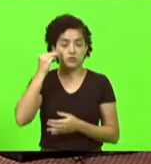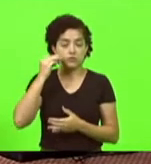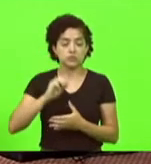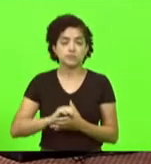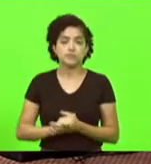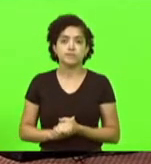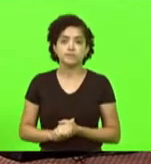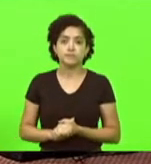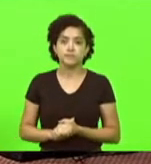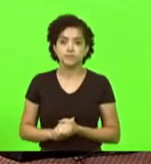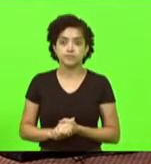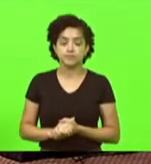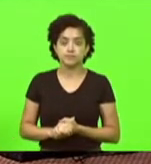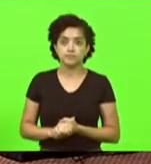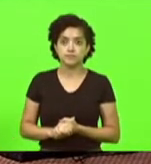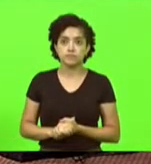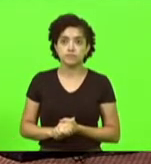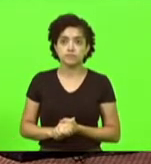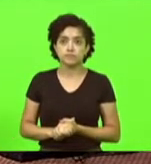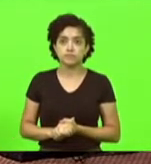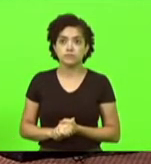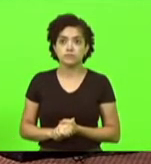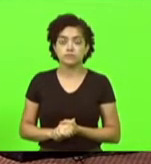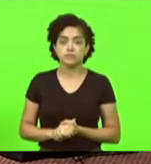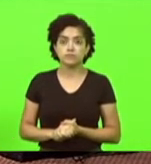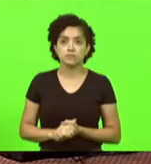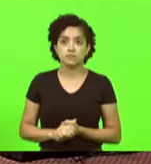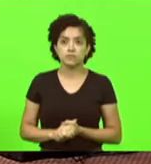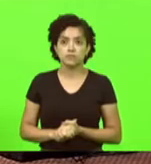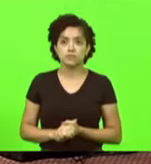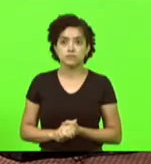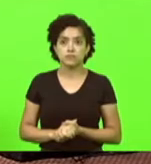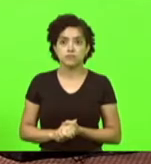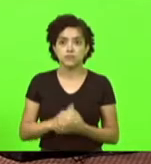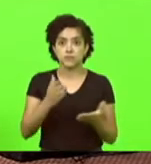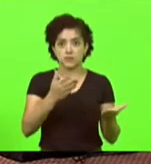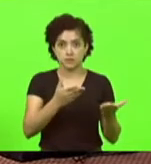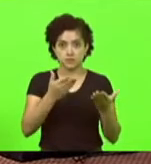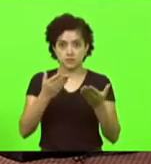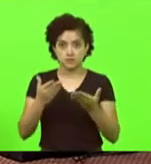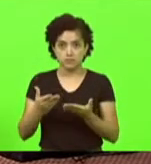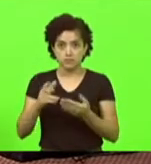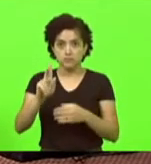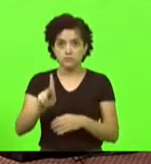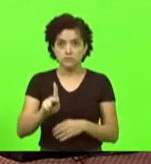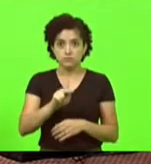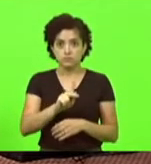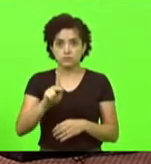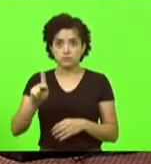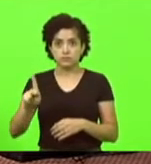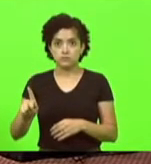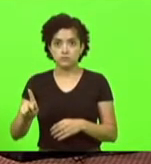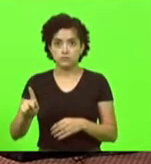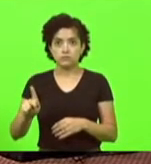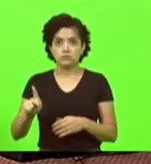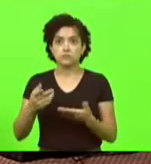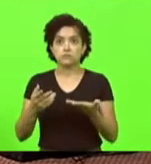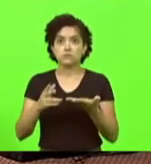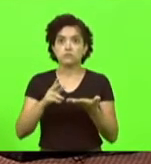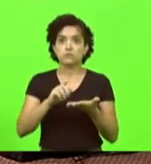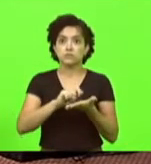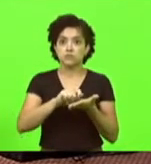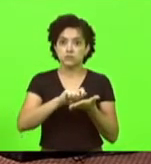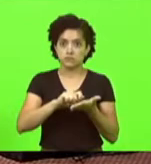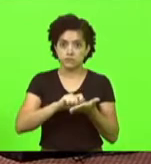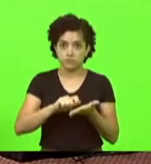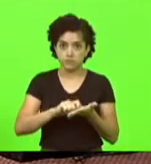E convido o deputado Padre Pedro Baliceira para que anote os